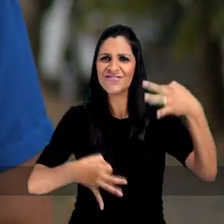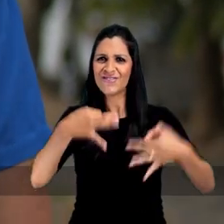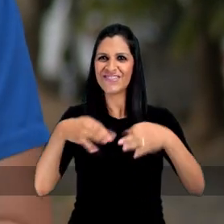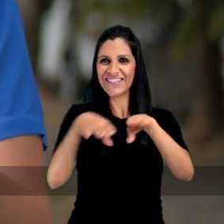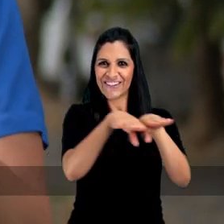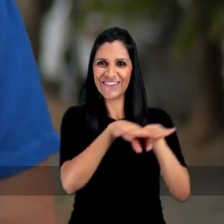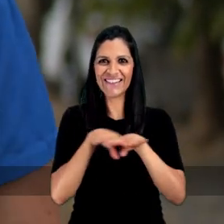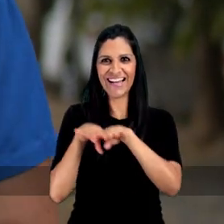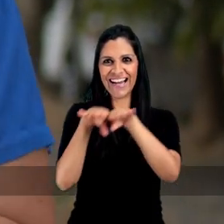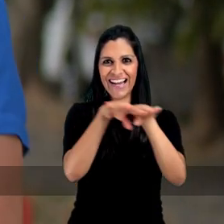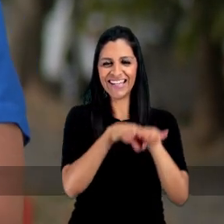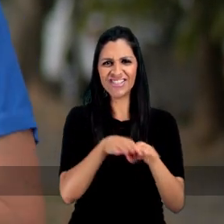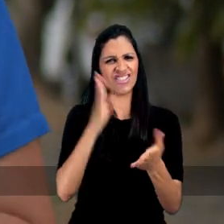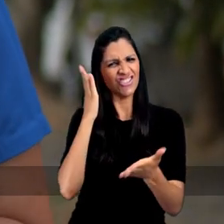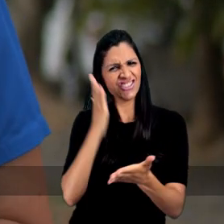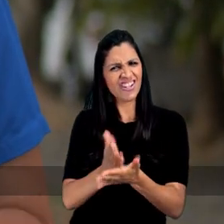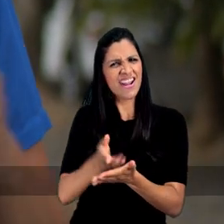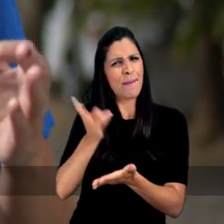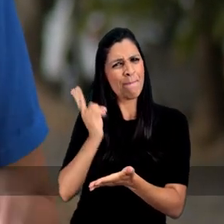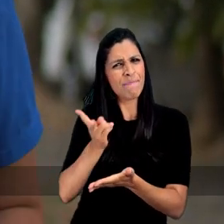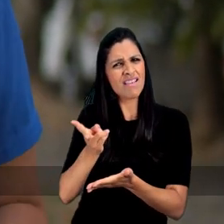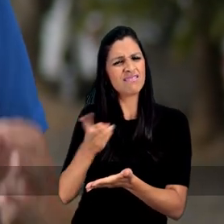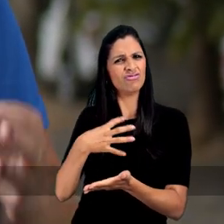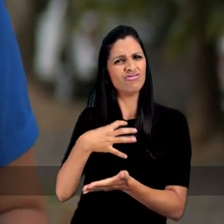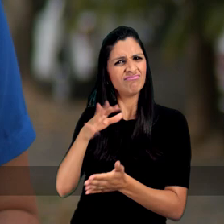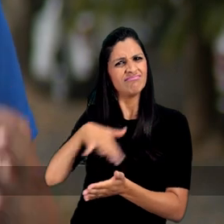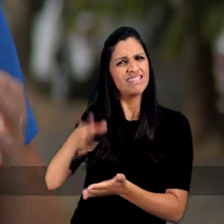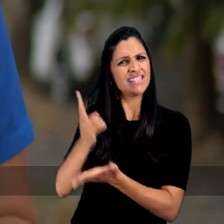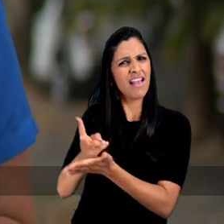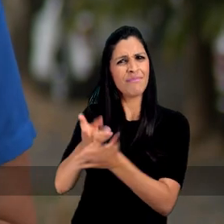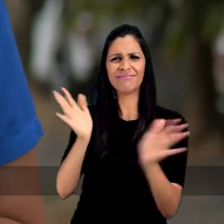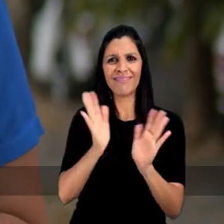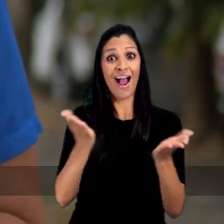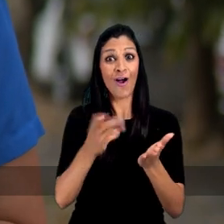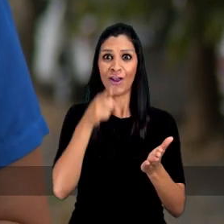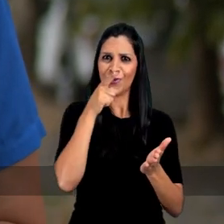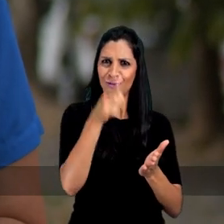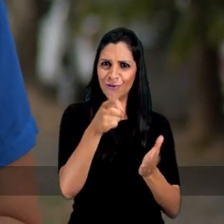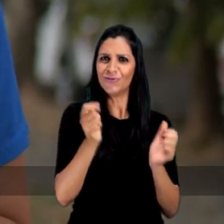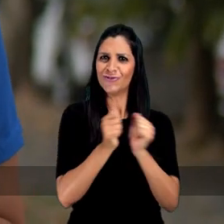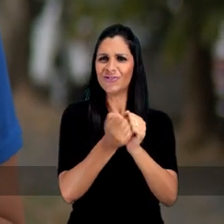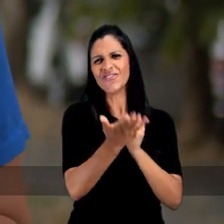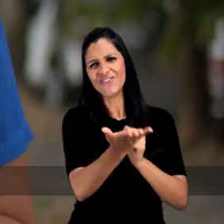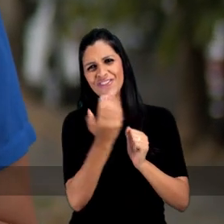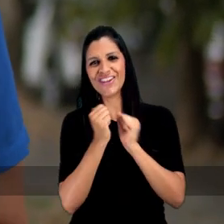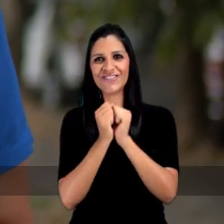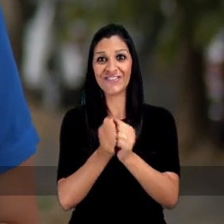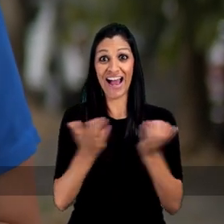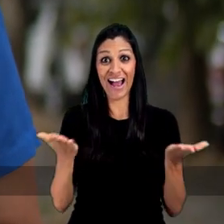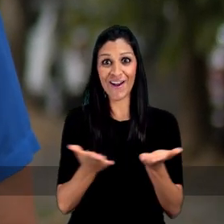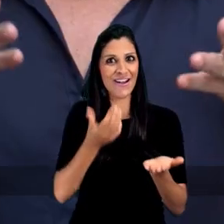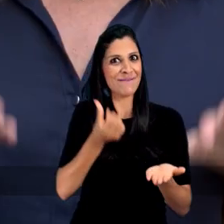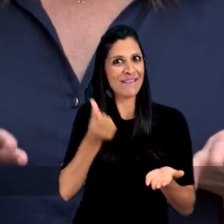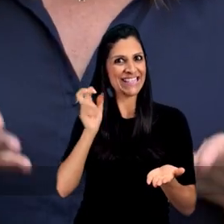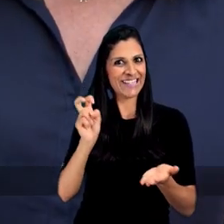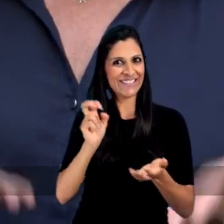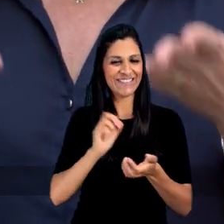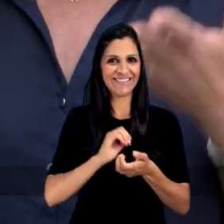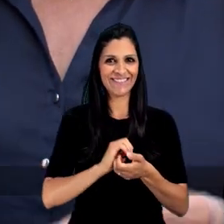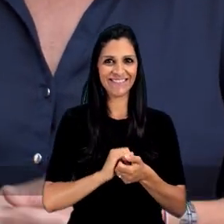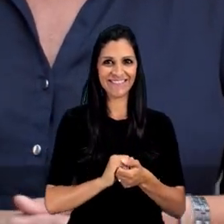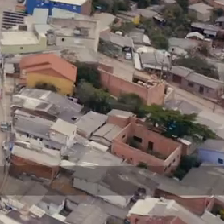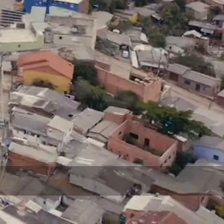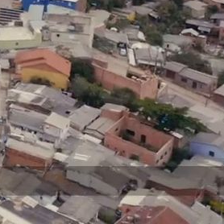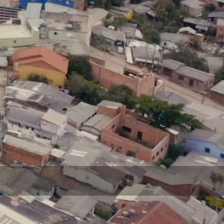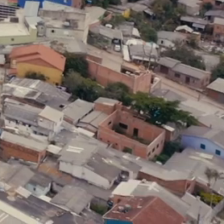uma cidade com mais justiça e igualdade. Chega dos mesmos de sempre. Agora é a tua vez. Vem com a gente. Agora